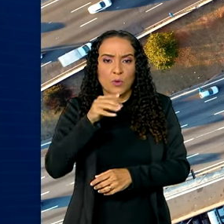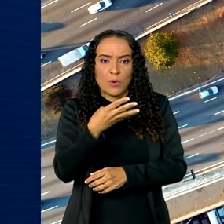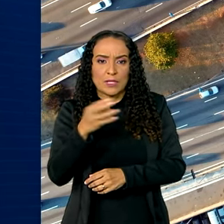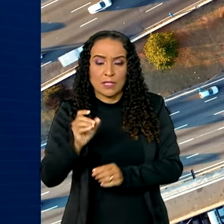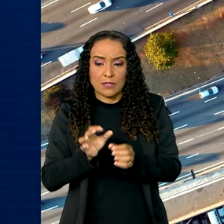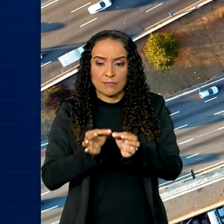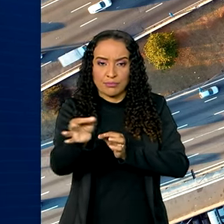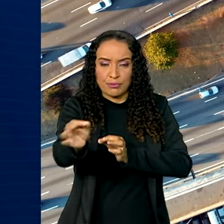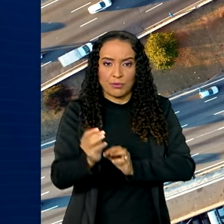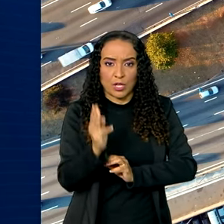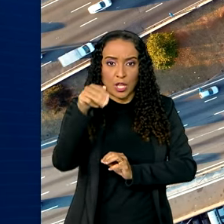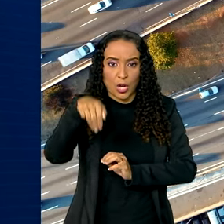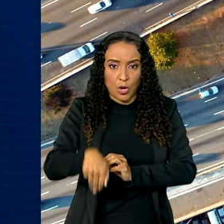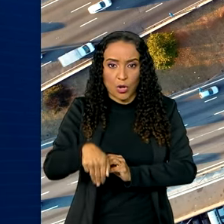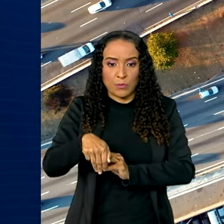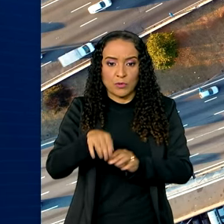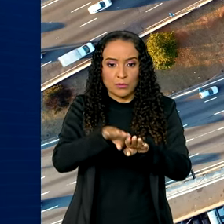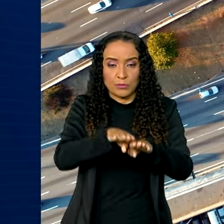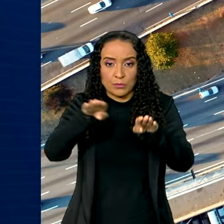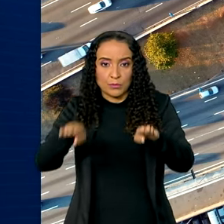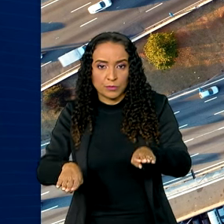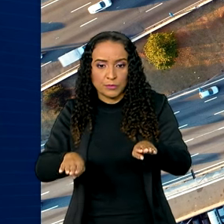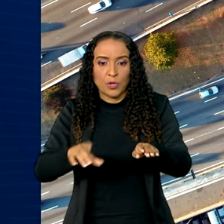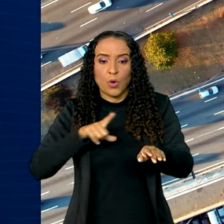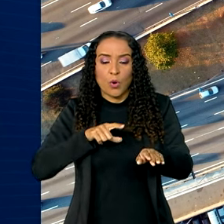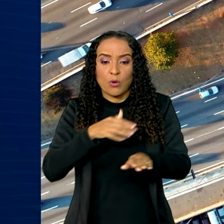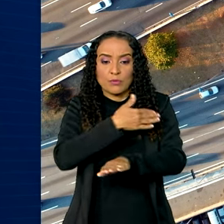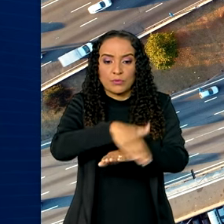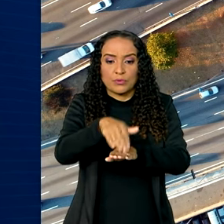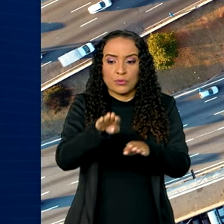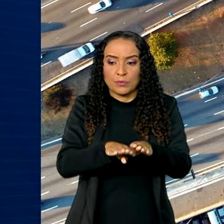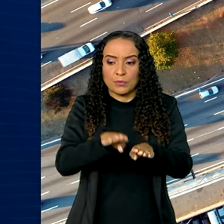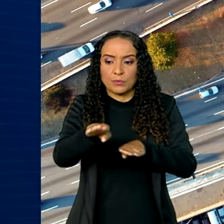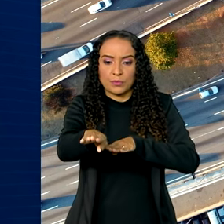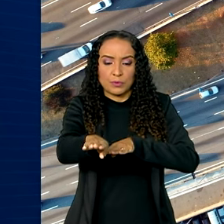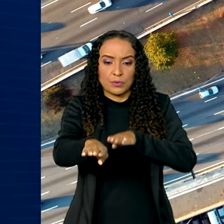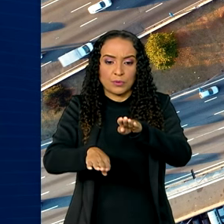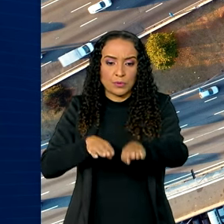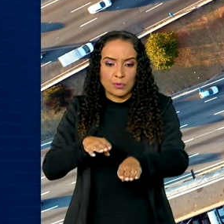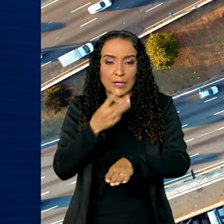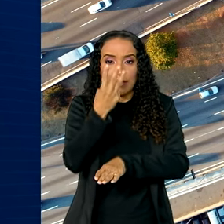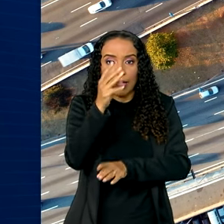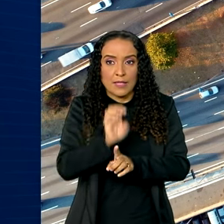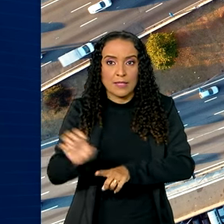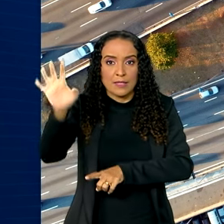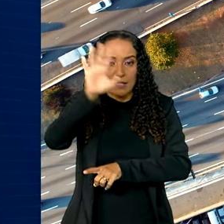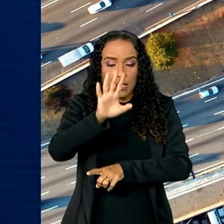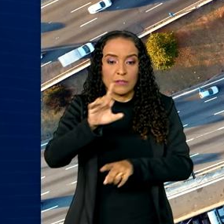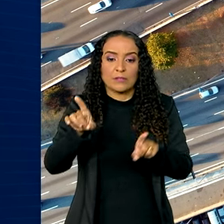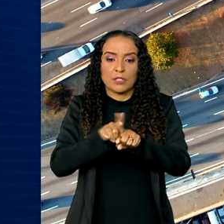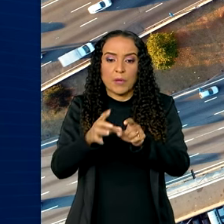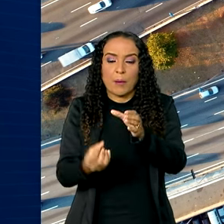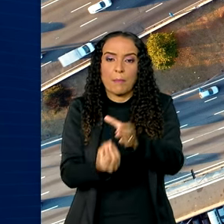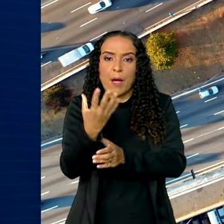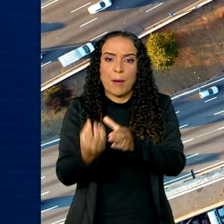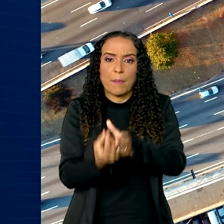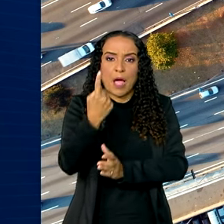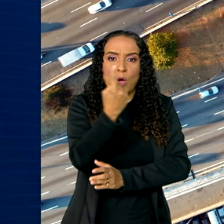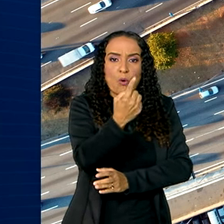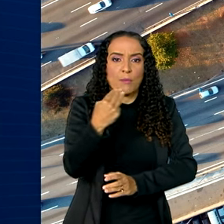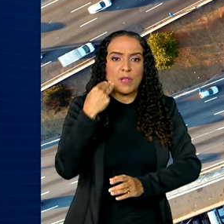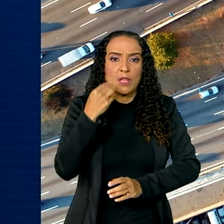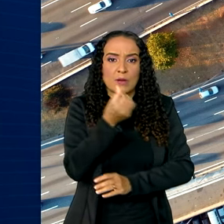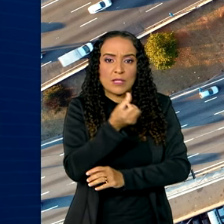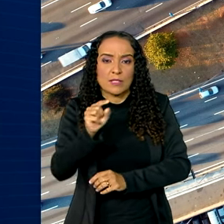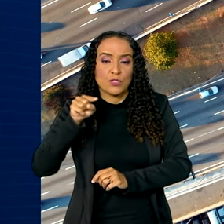quilômetros de rodovias duplicadas ou com faixas adicionais em três estados e gerar pelo menos 1 milhão e